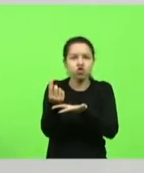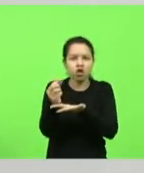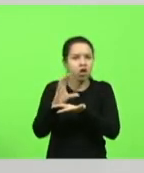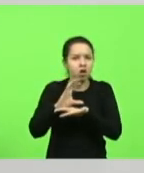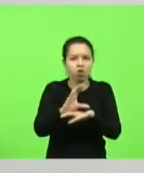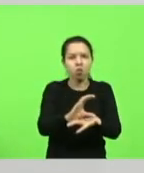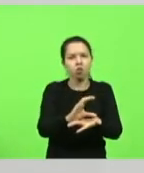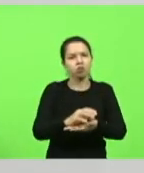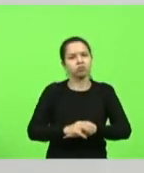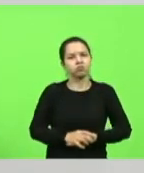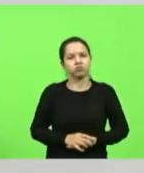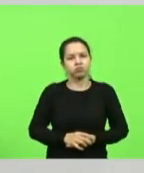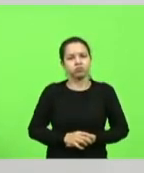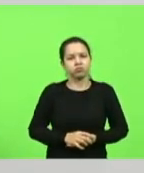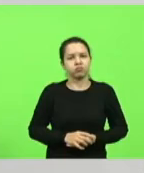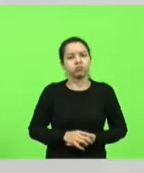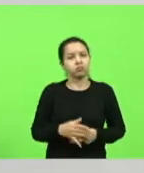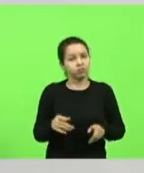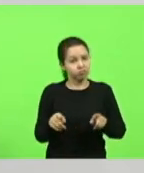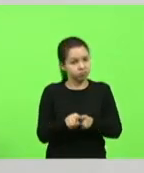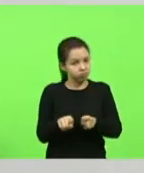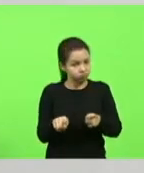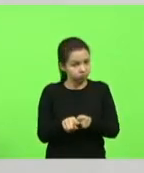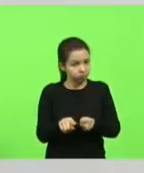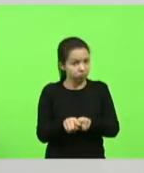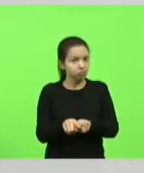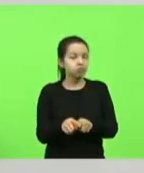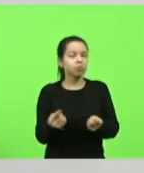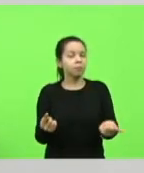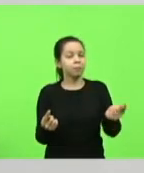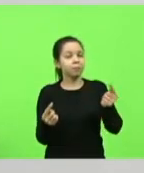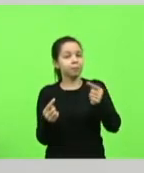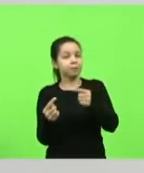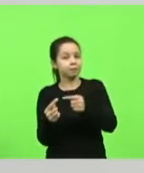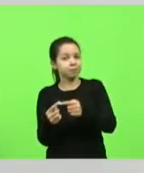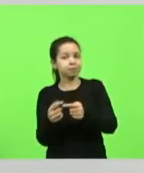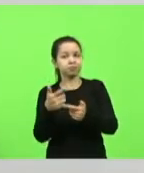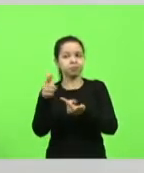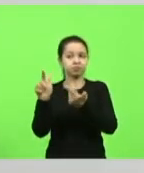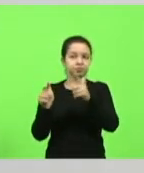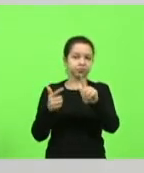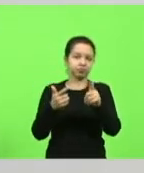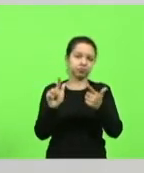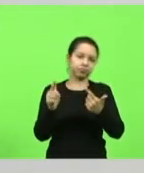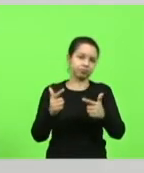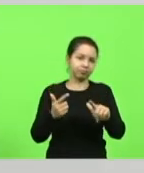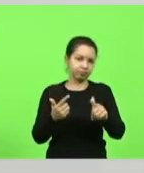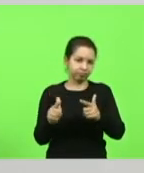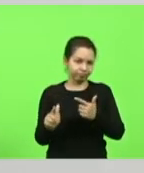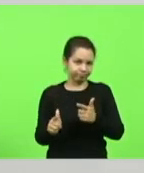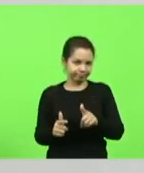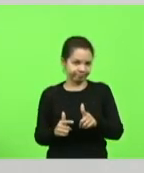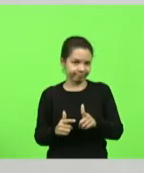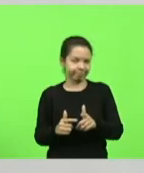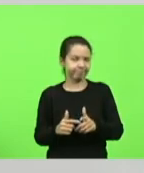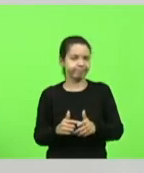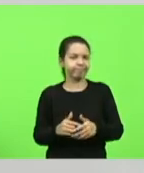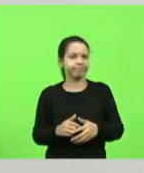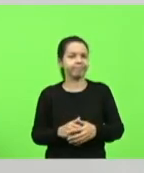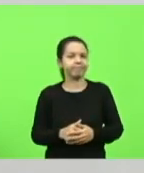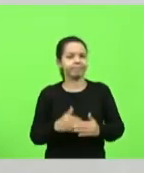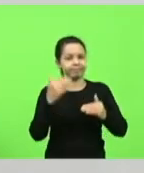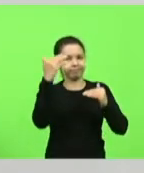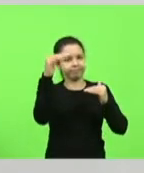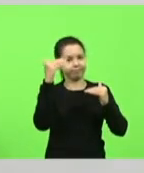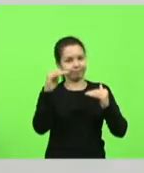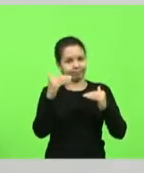e assim vale para os demais as demais esferas de governo